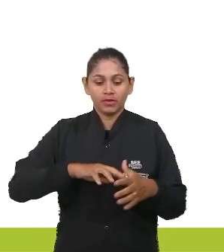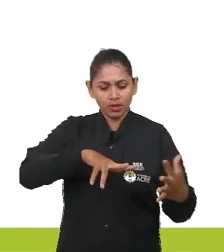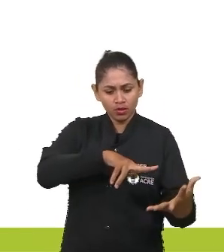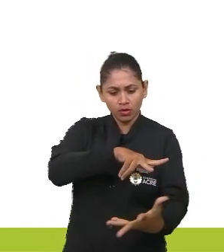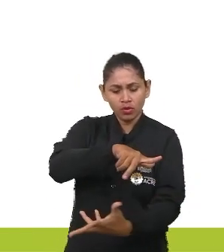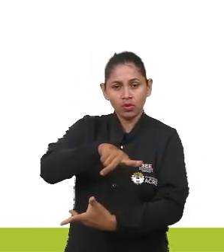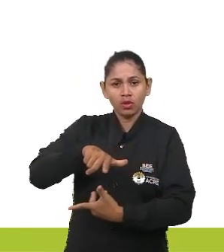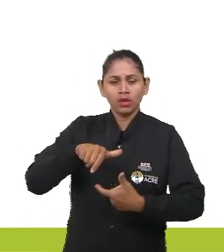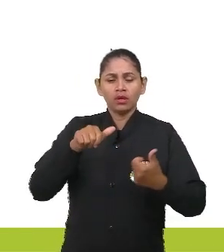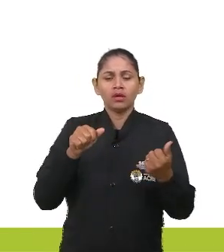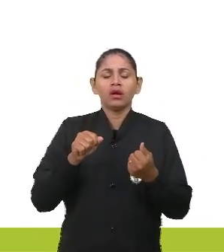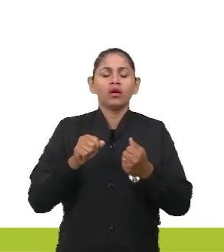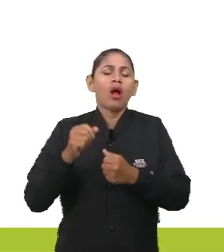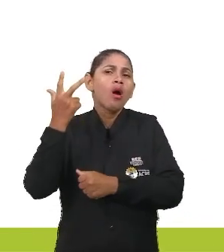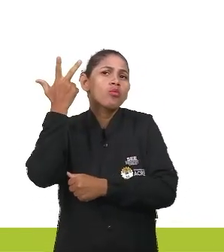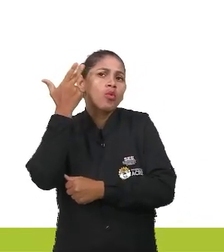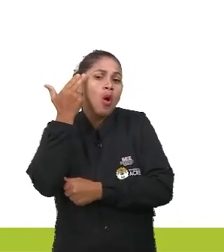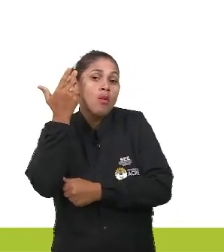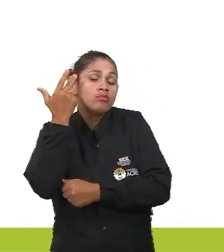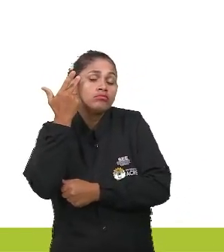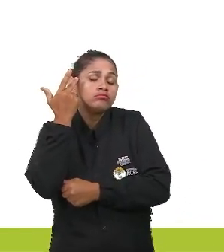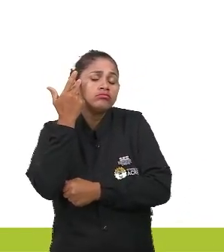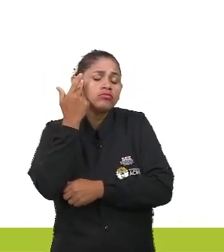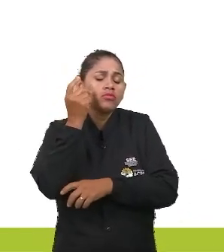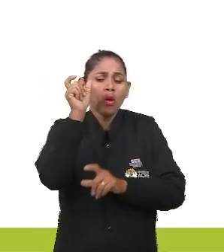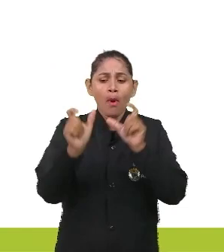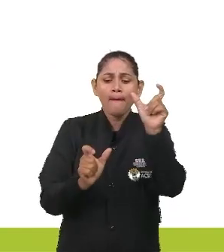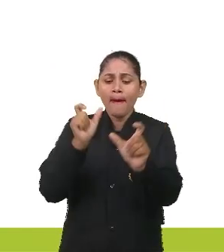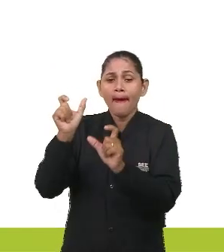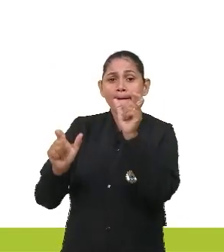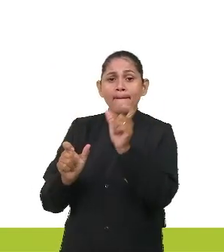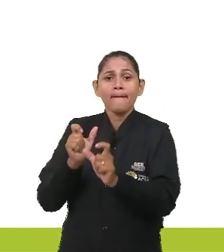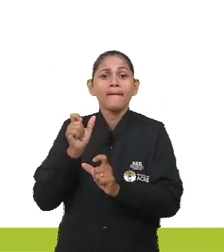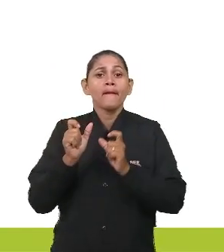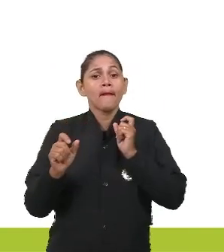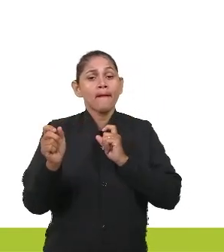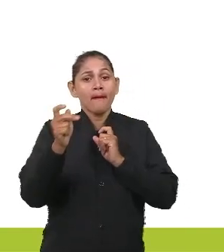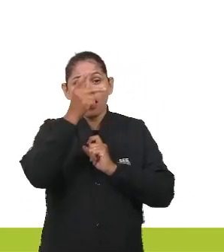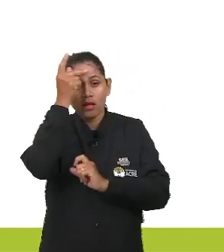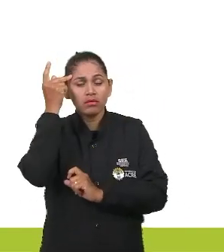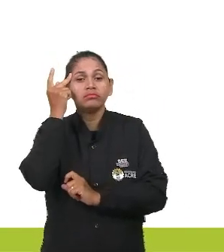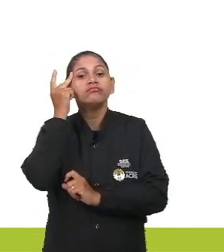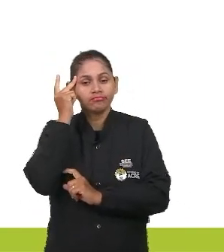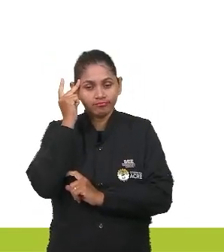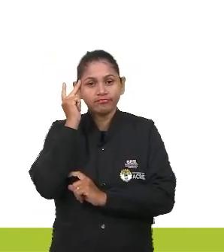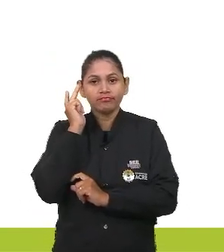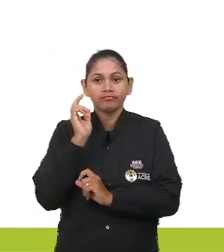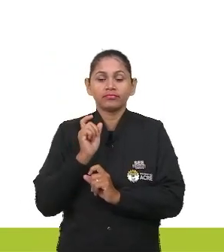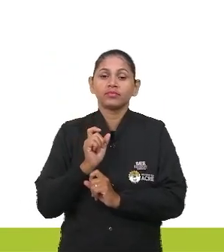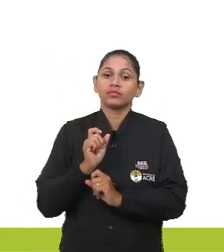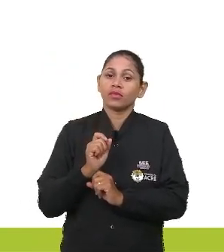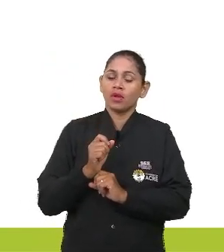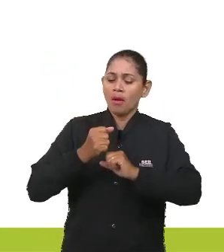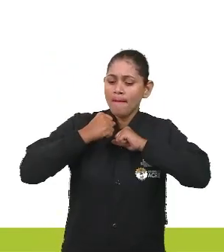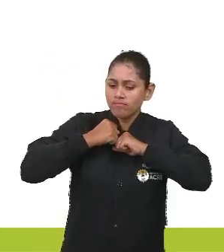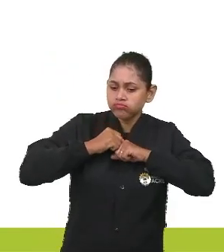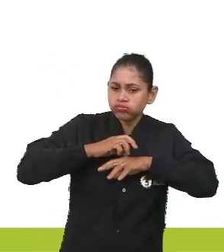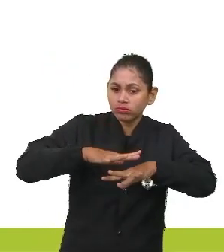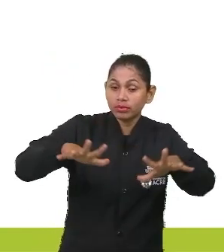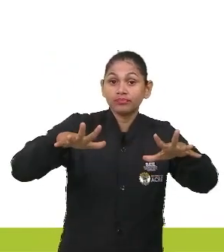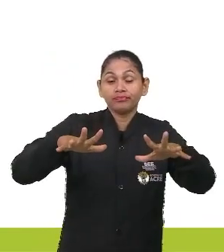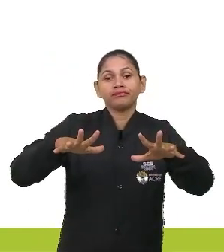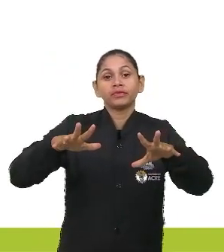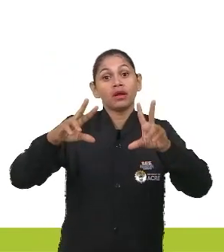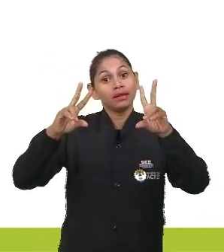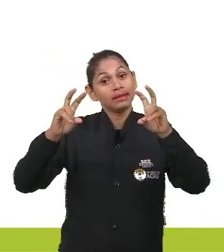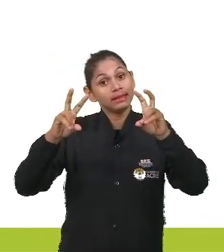algo comum a muitas pessoas, propagar. Sendo assim, esse termo está relacionado